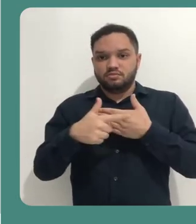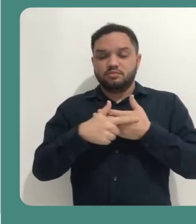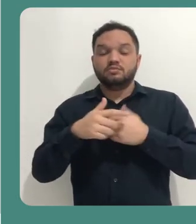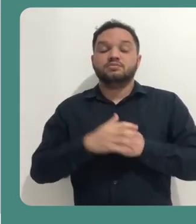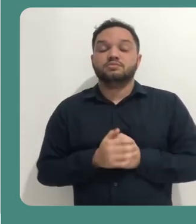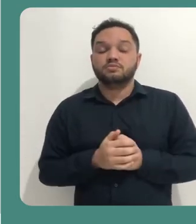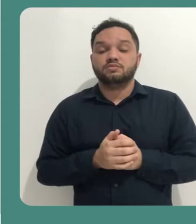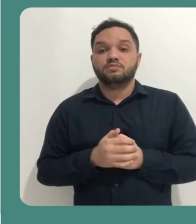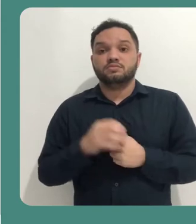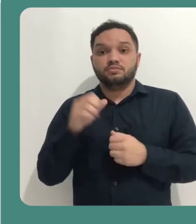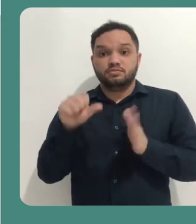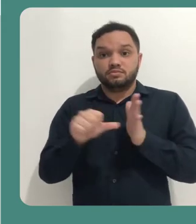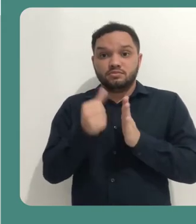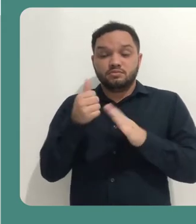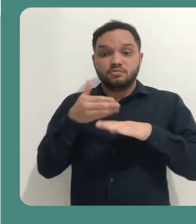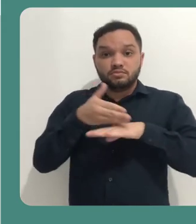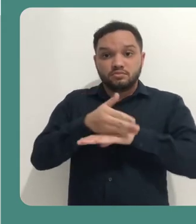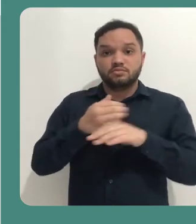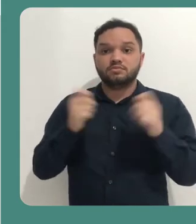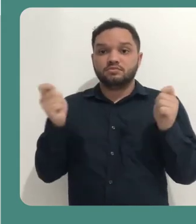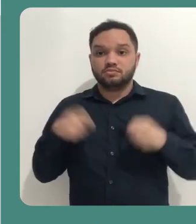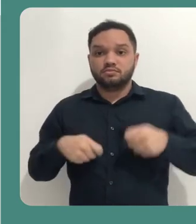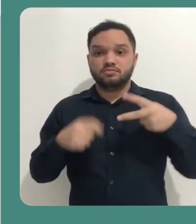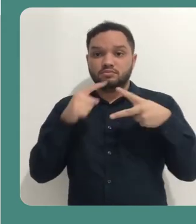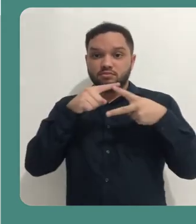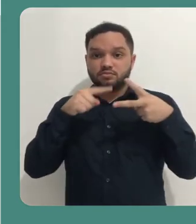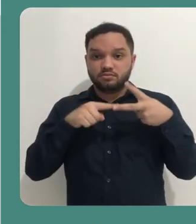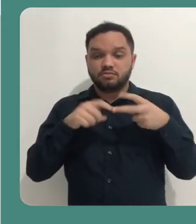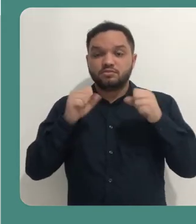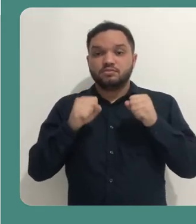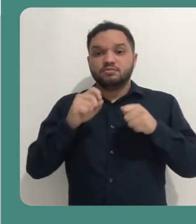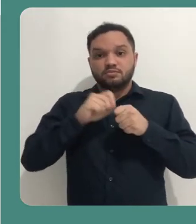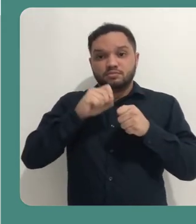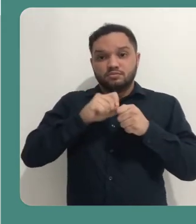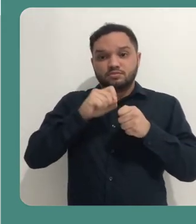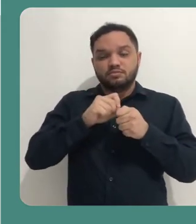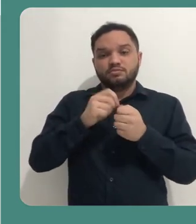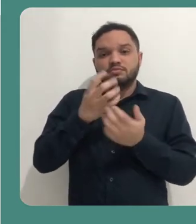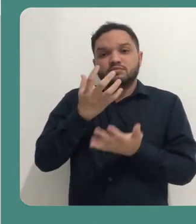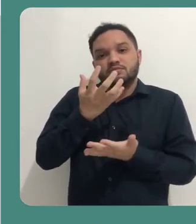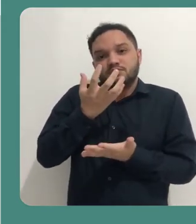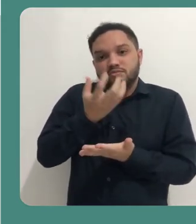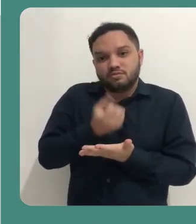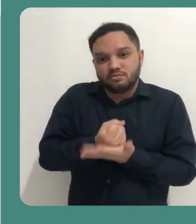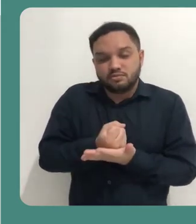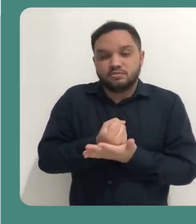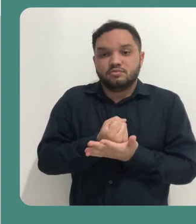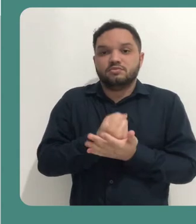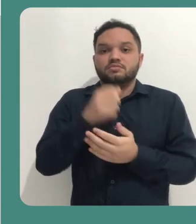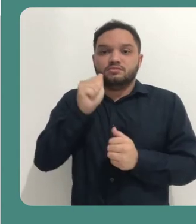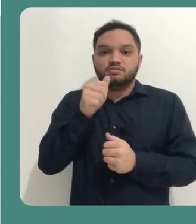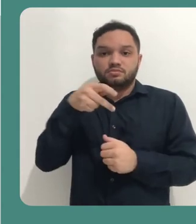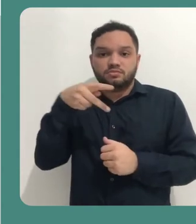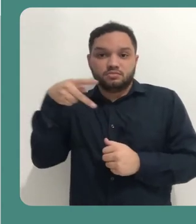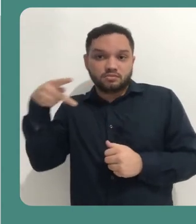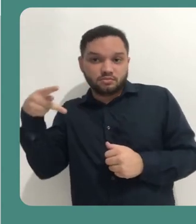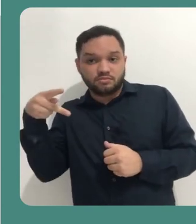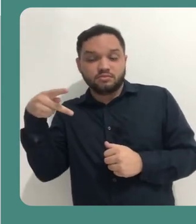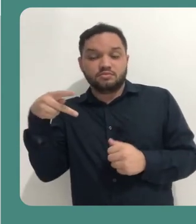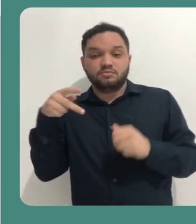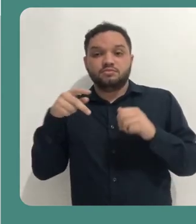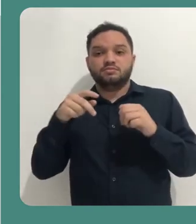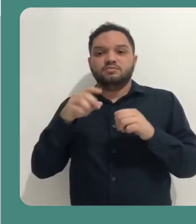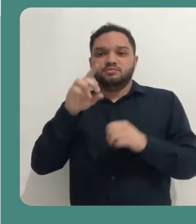E no seu primeiro acesso então você tem duas possibilidades. Você pode fazer a instalação a partir de um aplicativo para o desktop